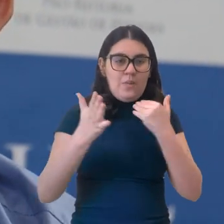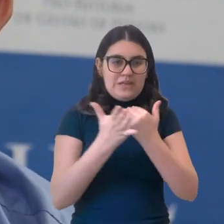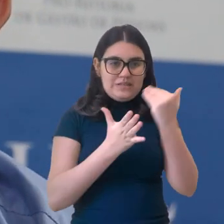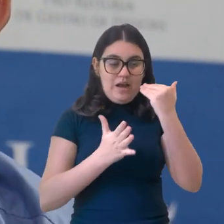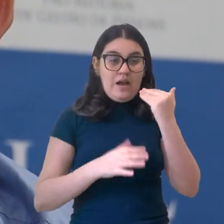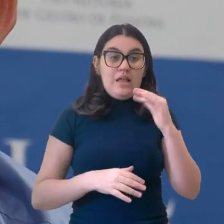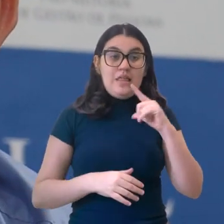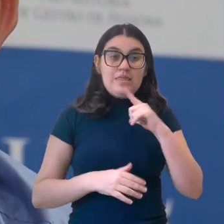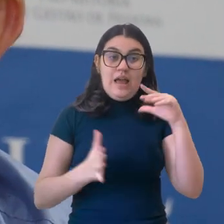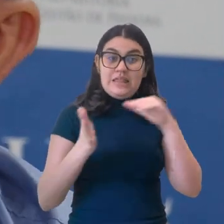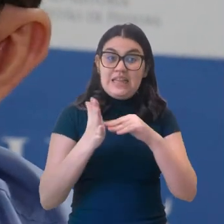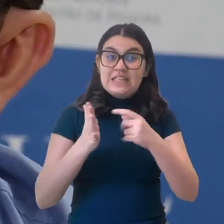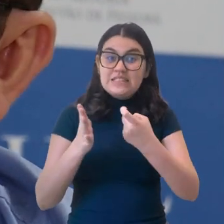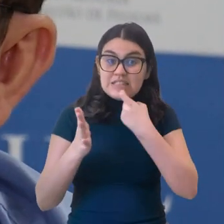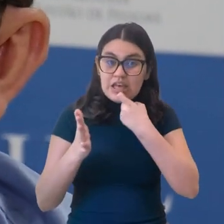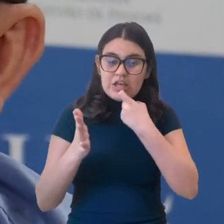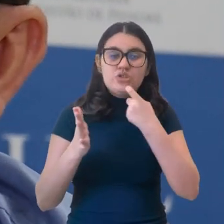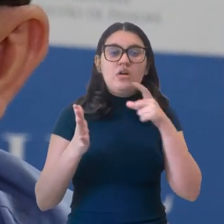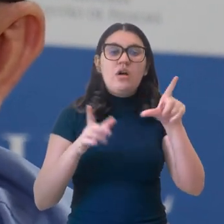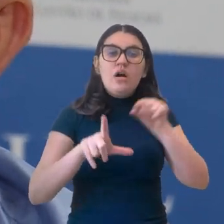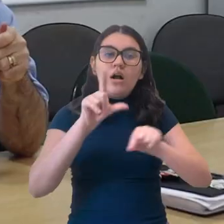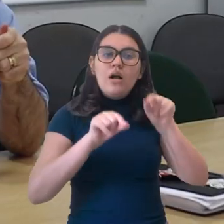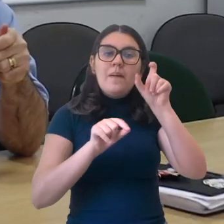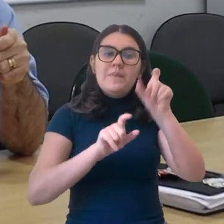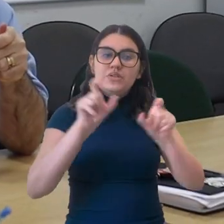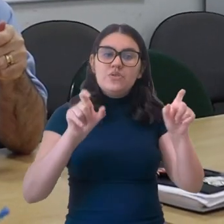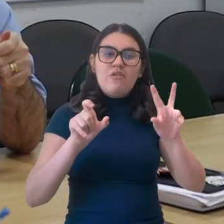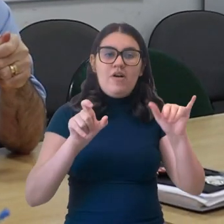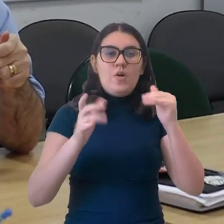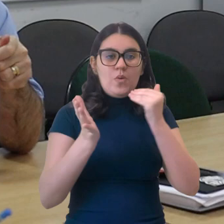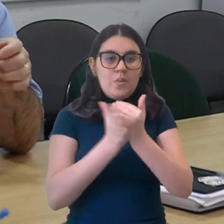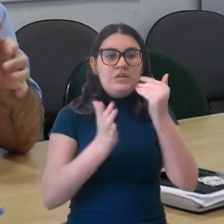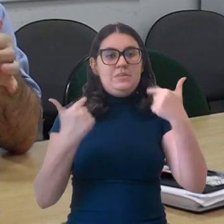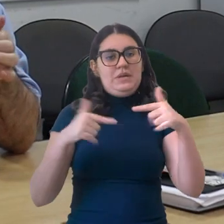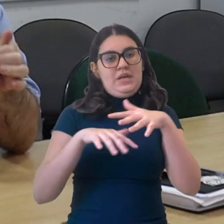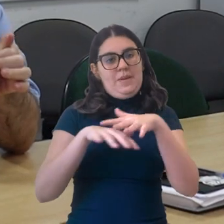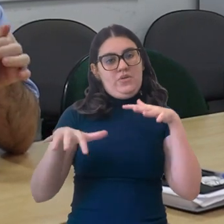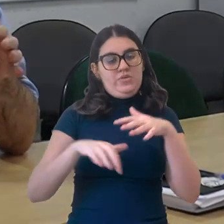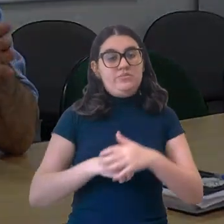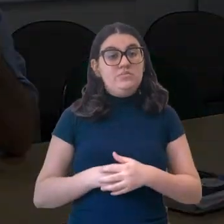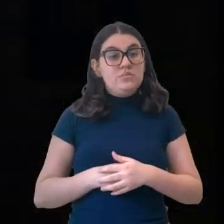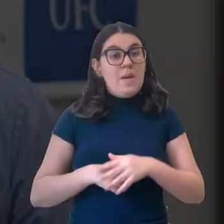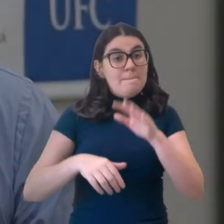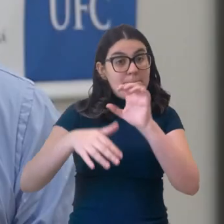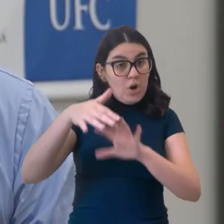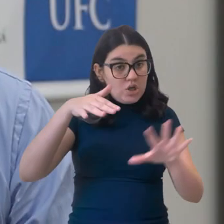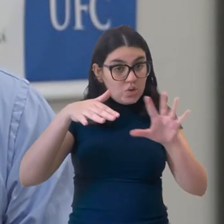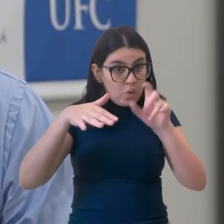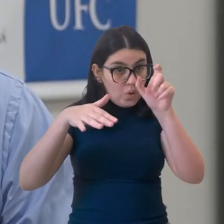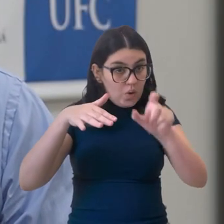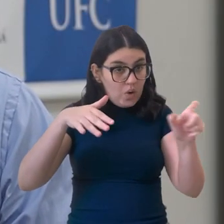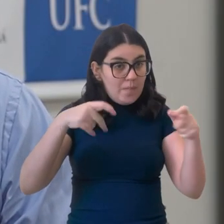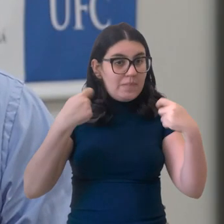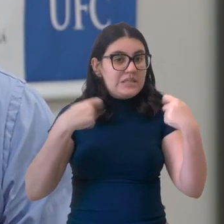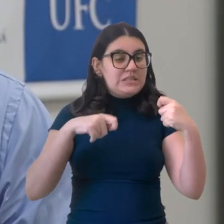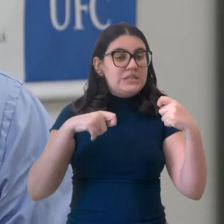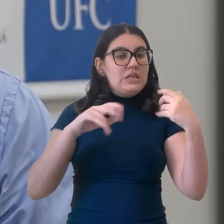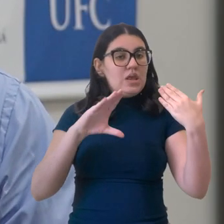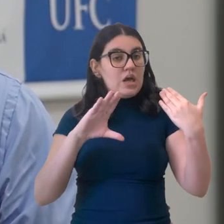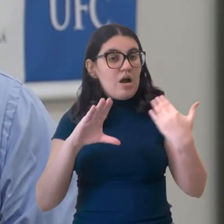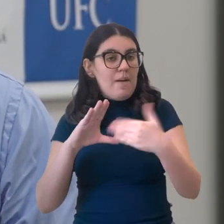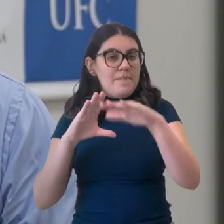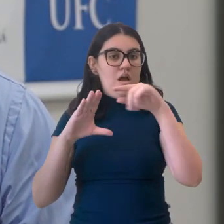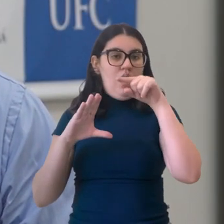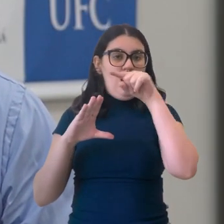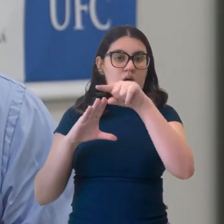até sexta-feira, para selecionar os servidores que serão contemplados com o teletrabalho nesta nova fase. Os pró-reitores deverão encaminhar à